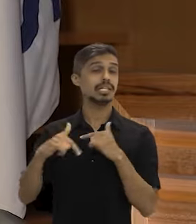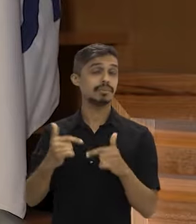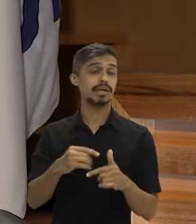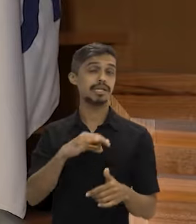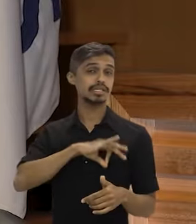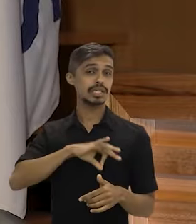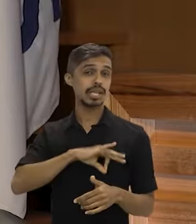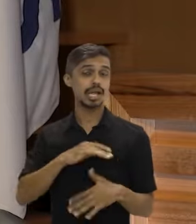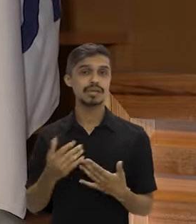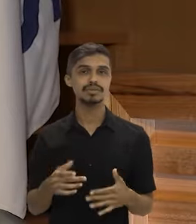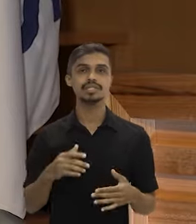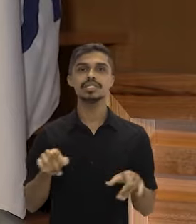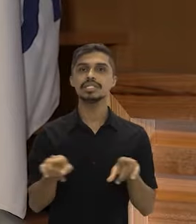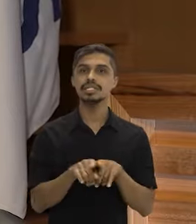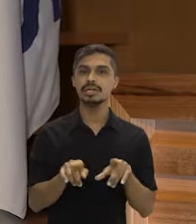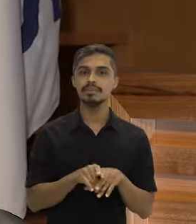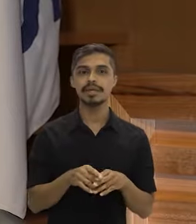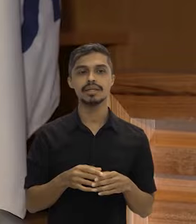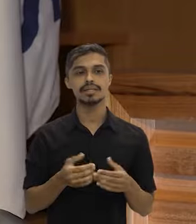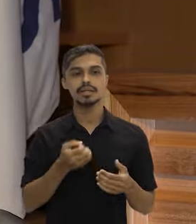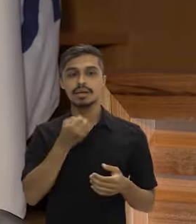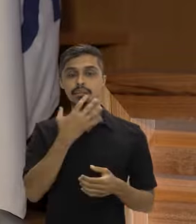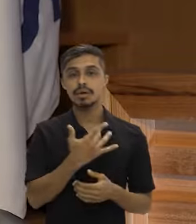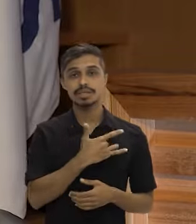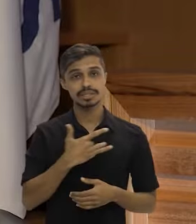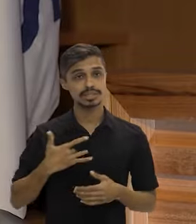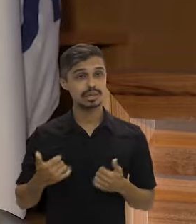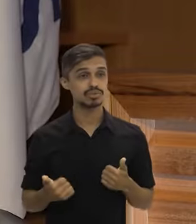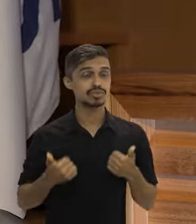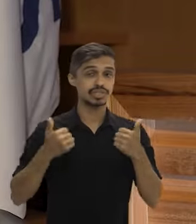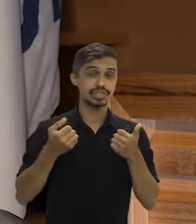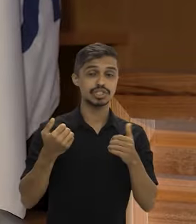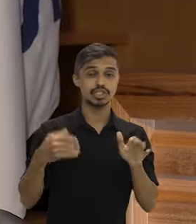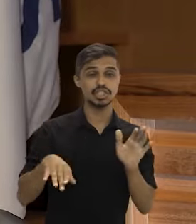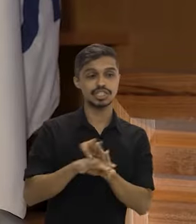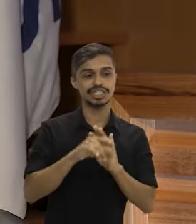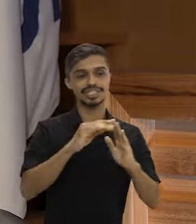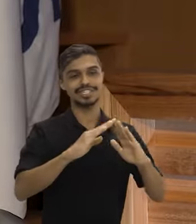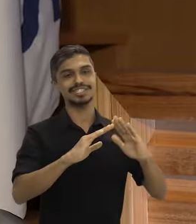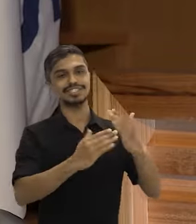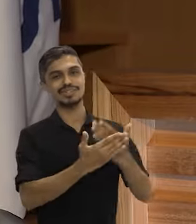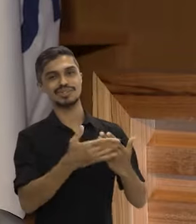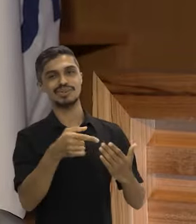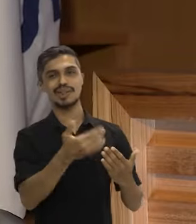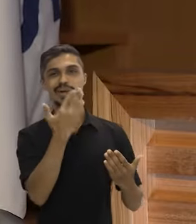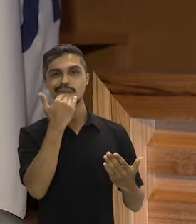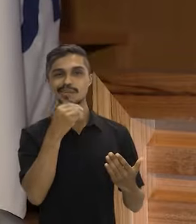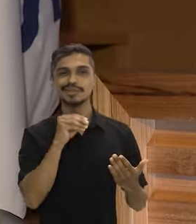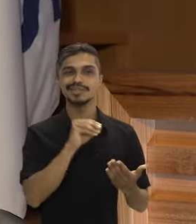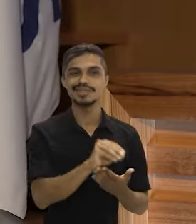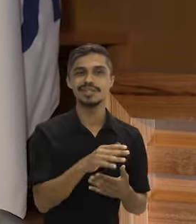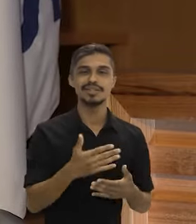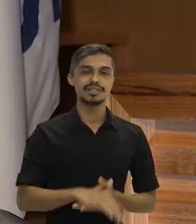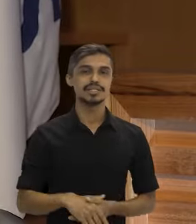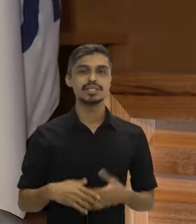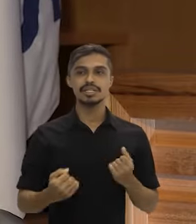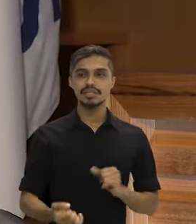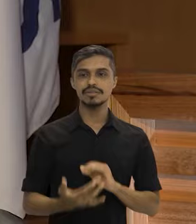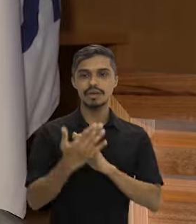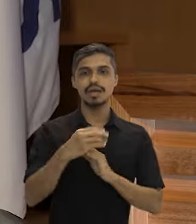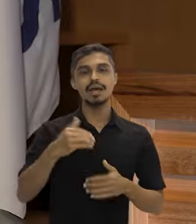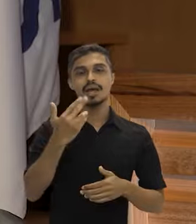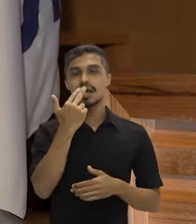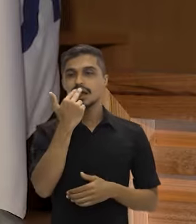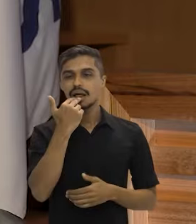dignidade e, ao mesmo tempo, garantir que uma comida saudável chegue na escola, ajudando a enfrentar aí não só os índices de